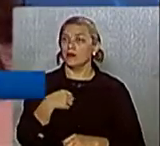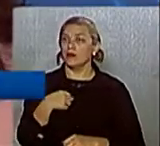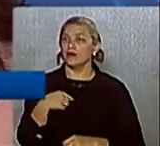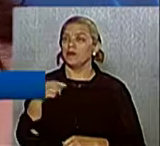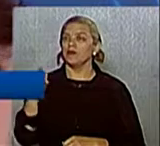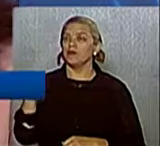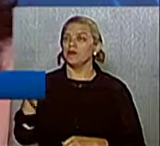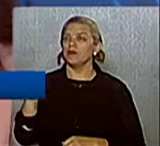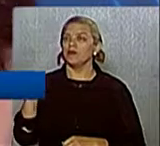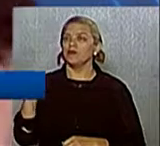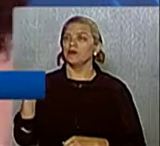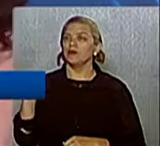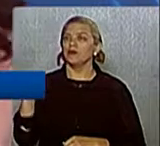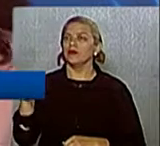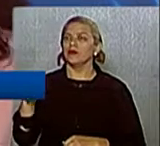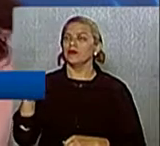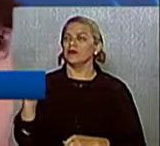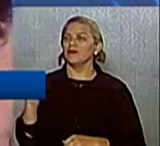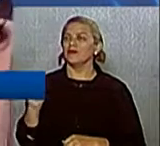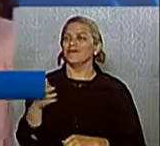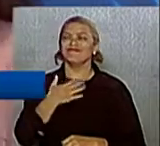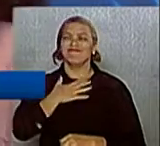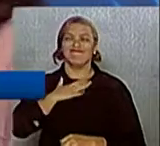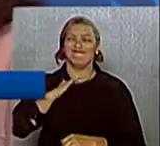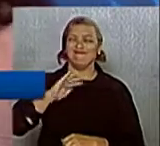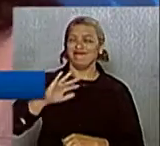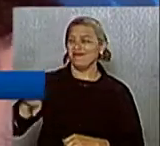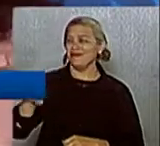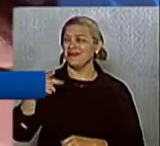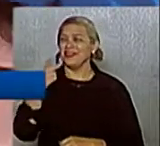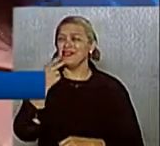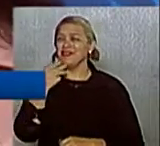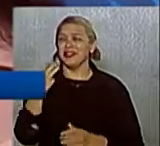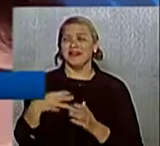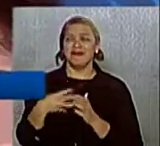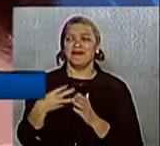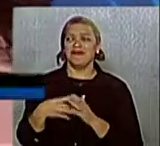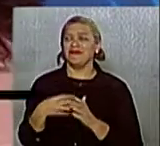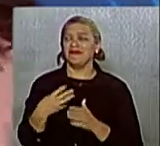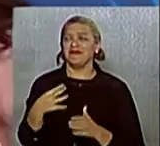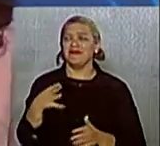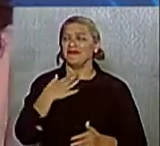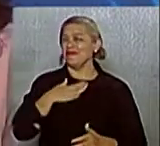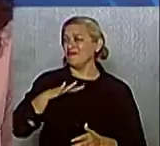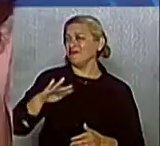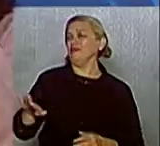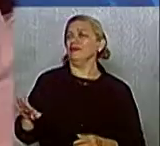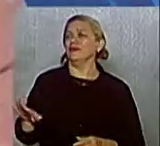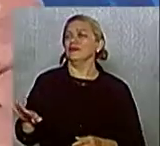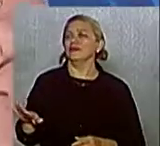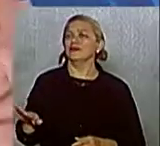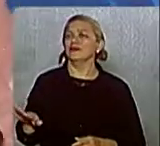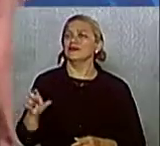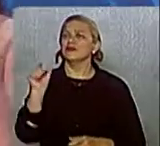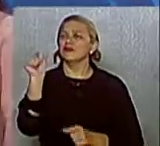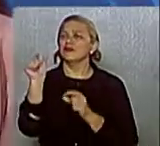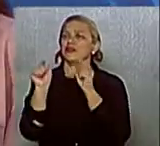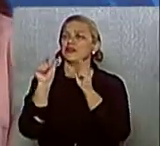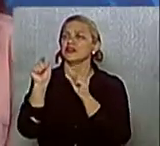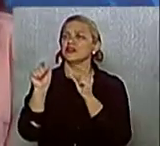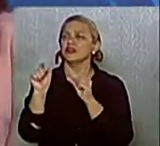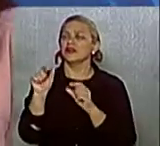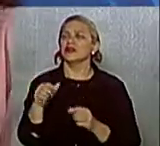não gosto da palavra terceirização. Não gosto da palavra terceirização. É, você entendeu? Eu acho o seguinte, com relação à merenda,